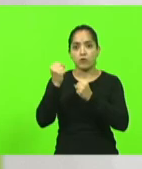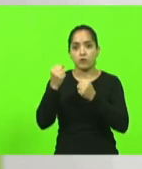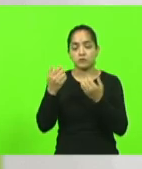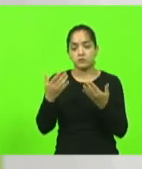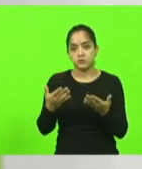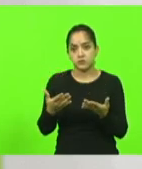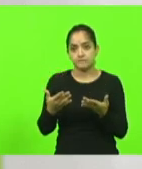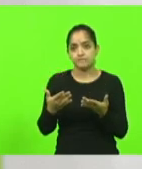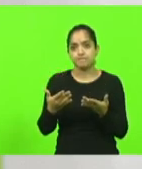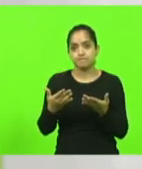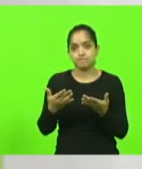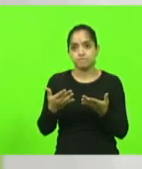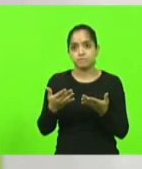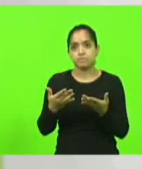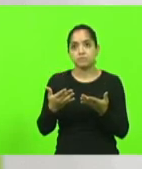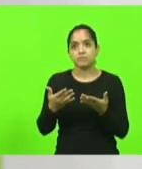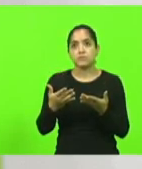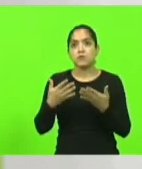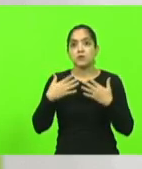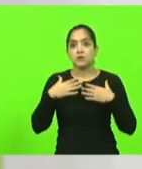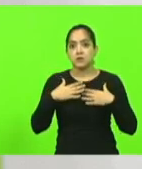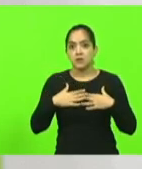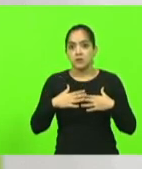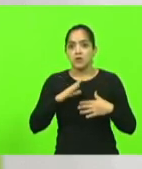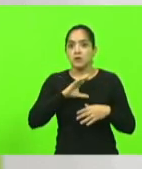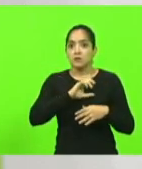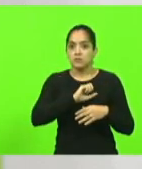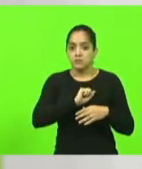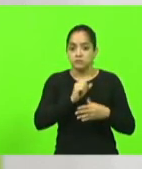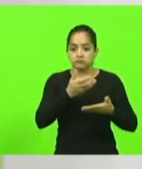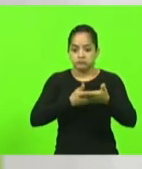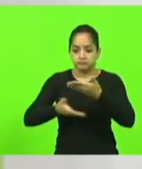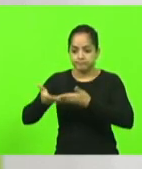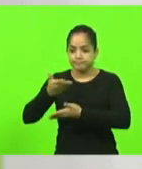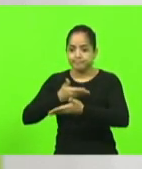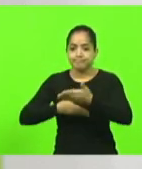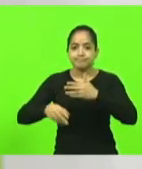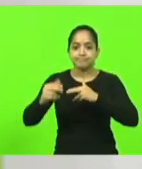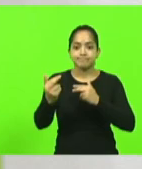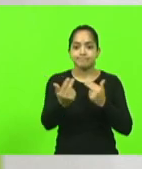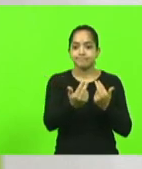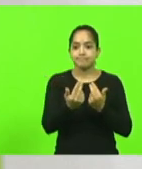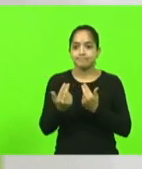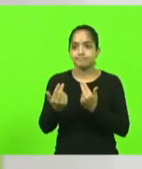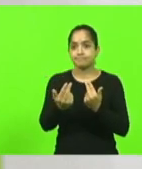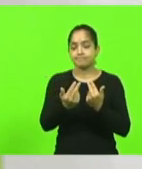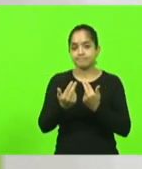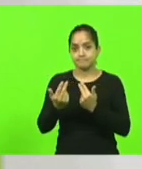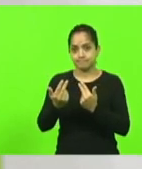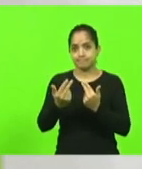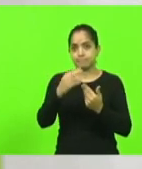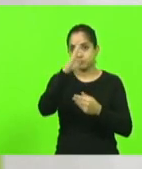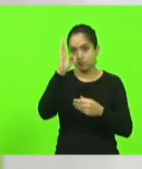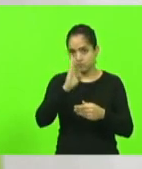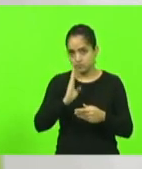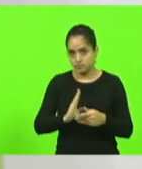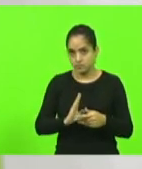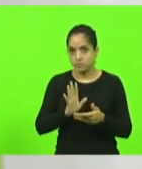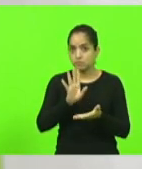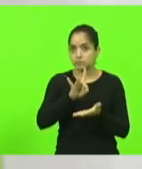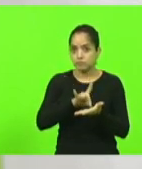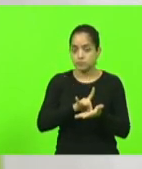O espírito fraternal que nos une como irmãos em todo o Brasil. Esse é o verdadeiro